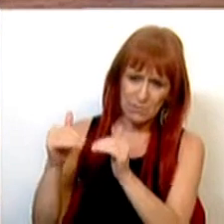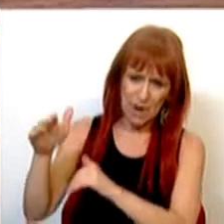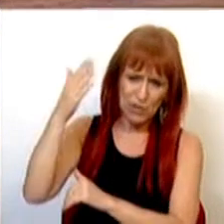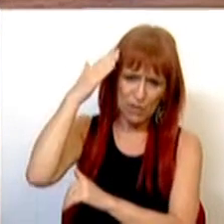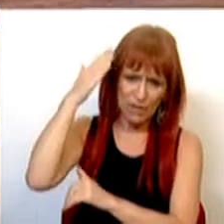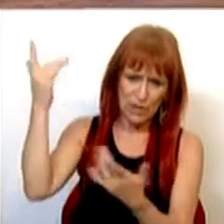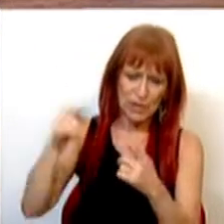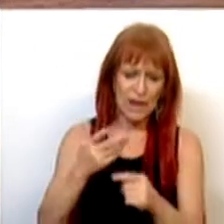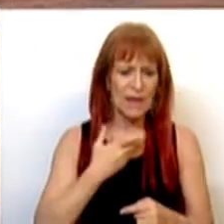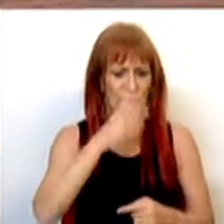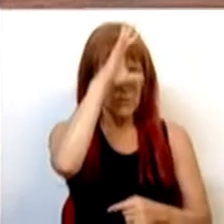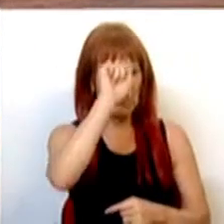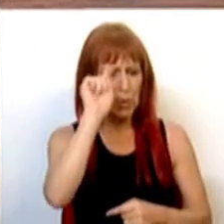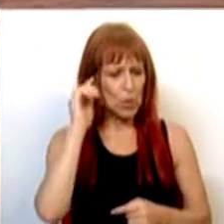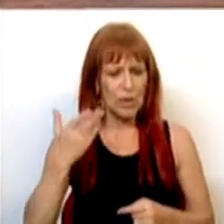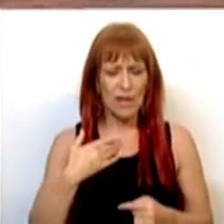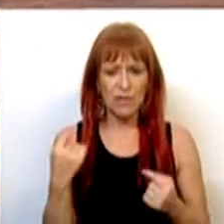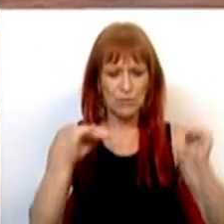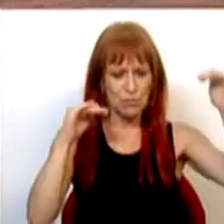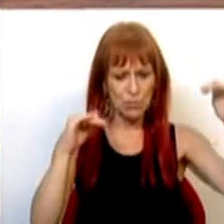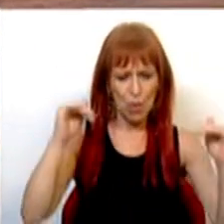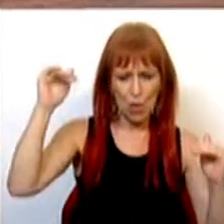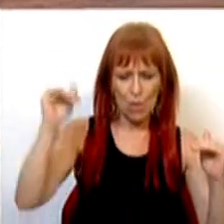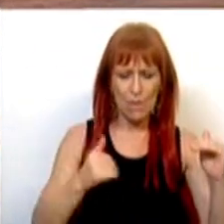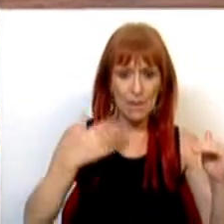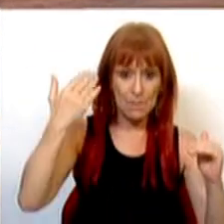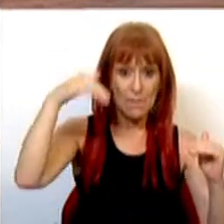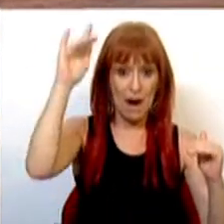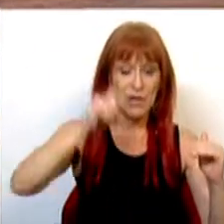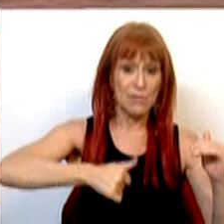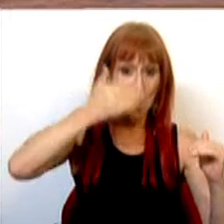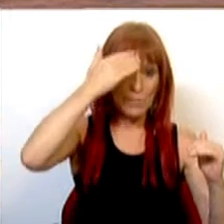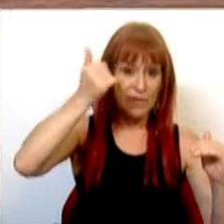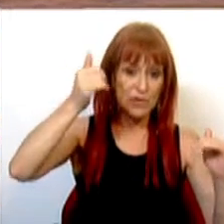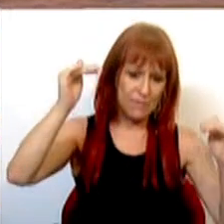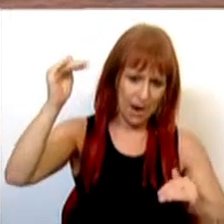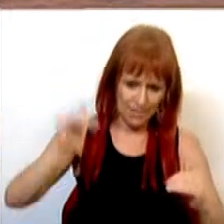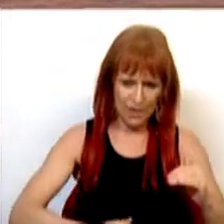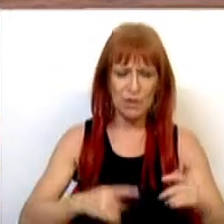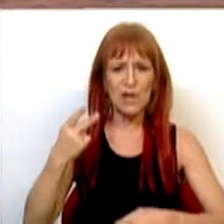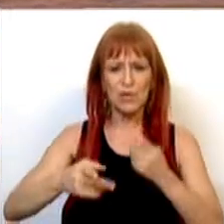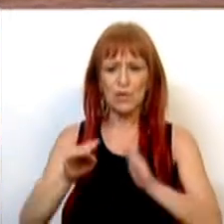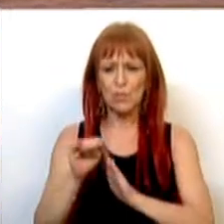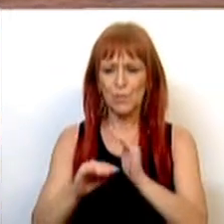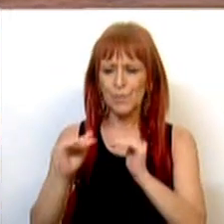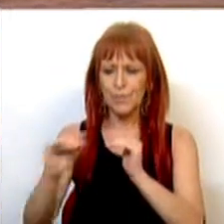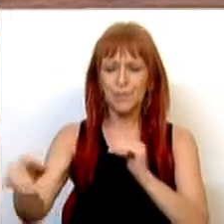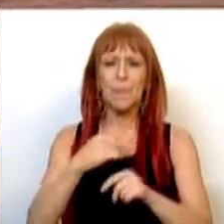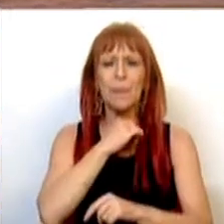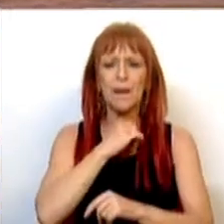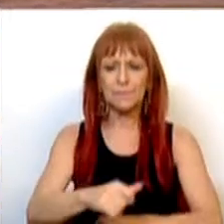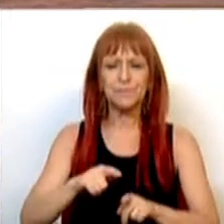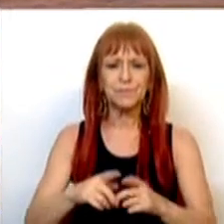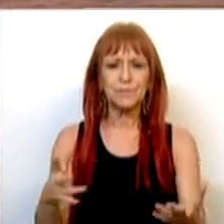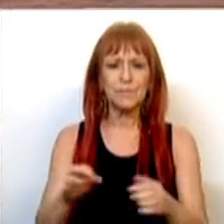previsto e a dívida pública e o déficit terem diminuído mais do que as melhores previsões. A análise do Programa de Estabilidade permite